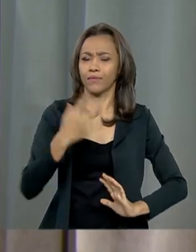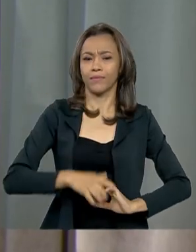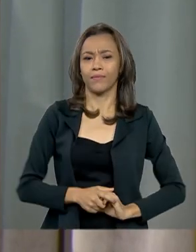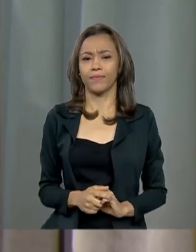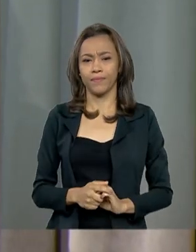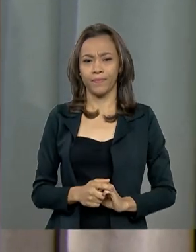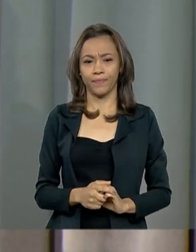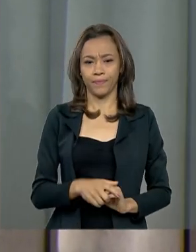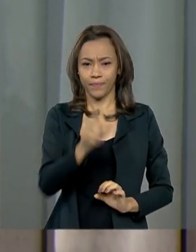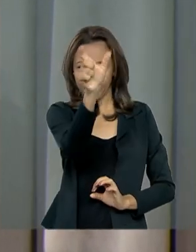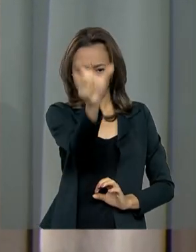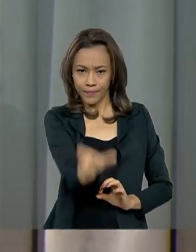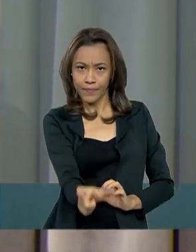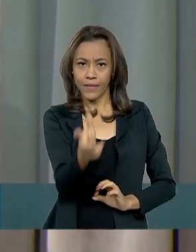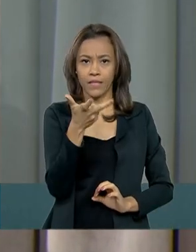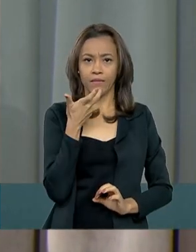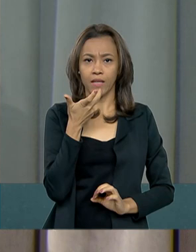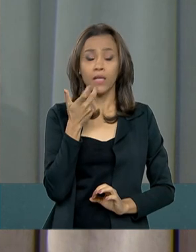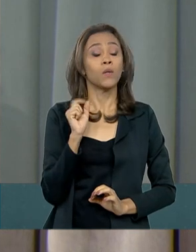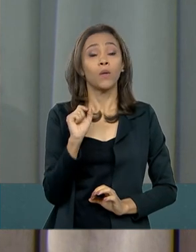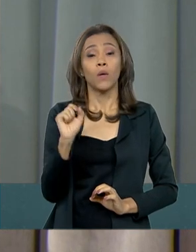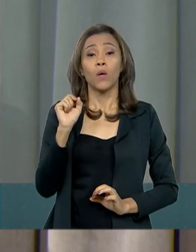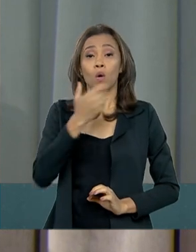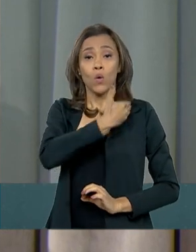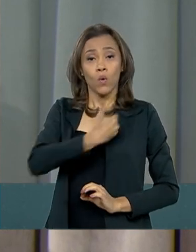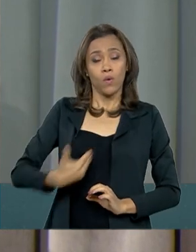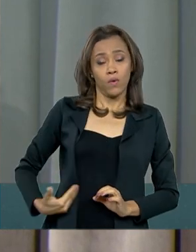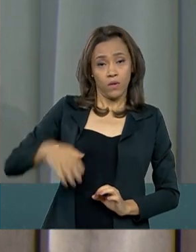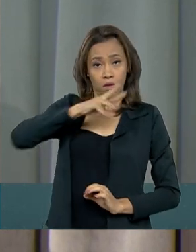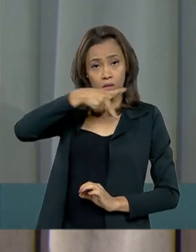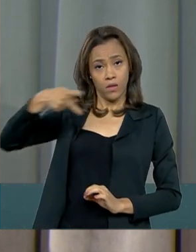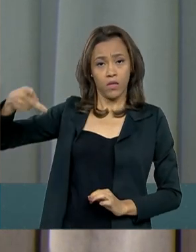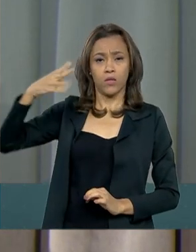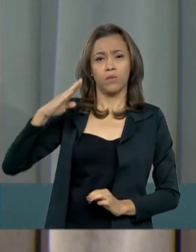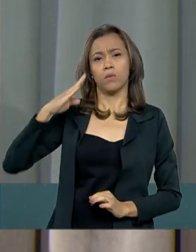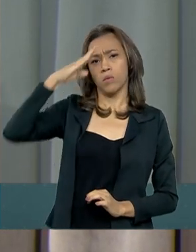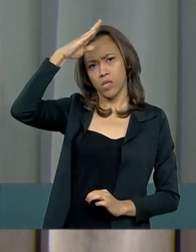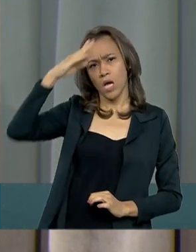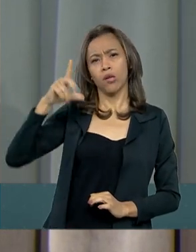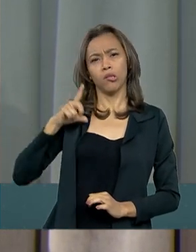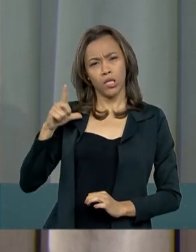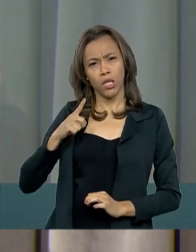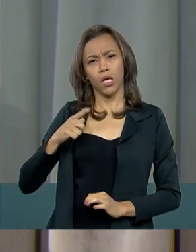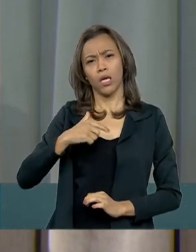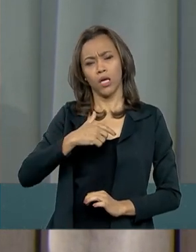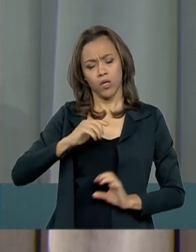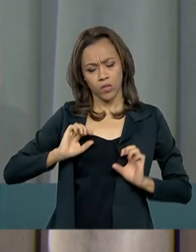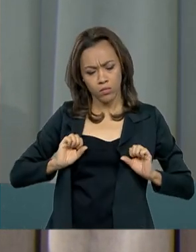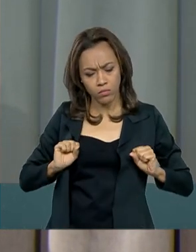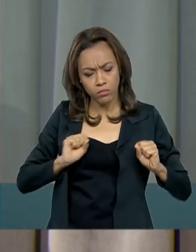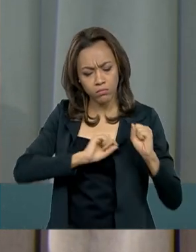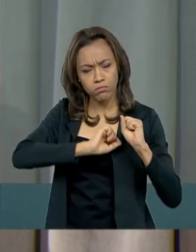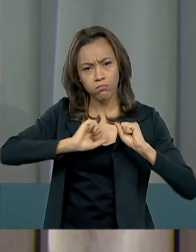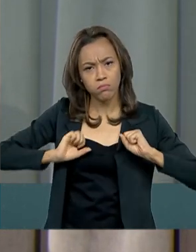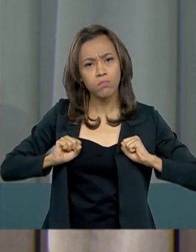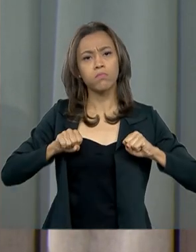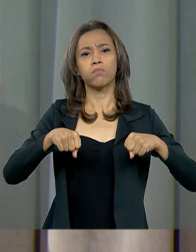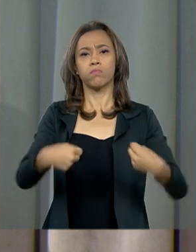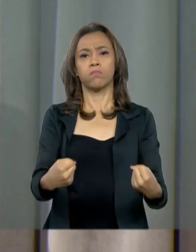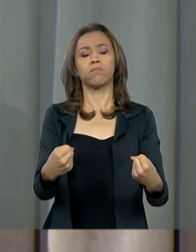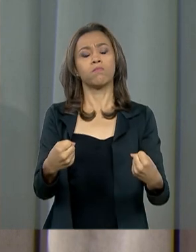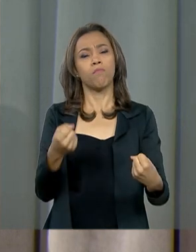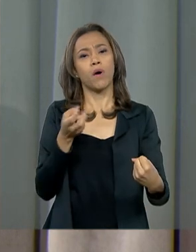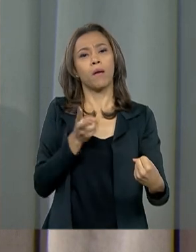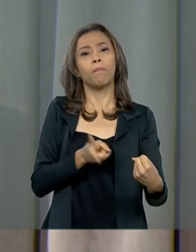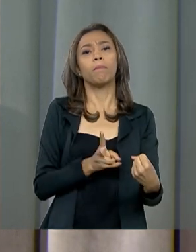O governo do presidente Bolsonaro tem voltado todos os seus esforços para a manutenção desse perfil